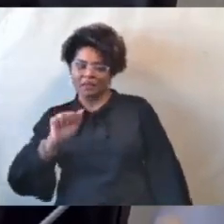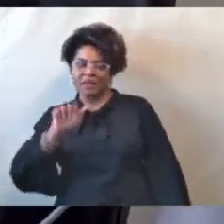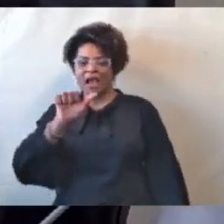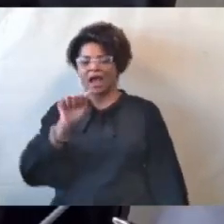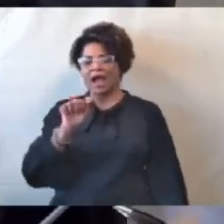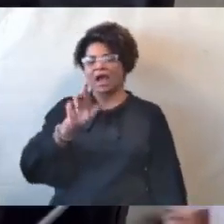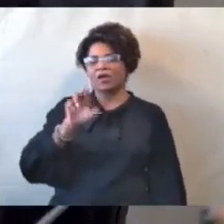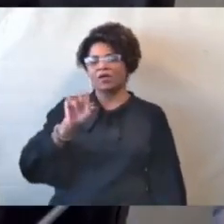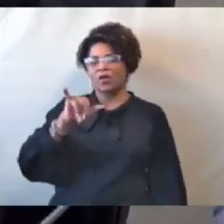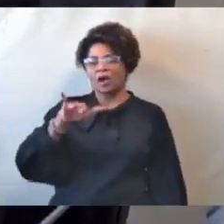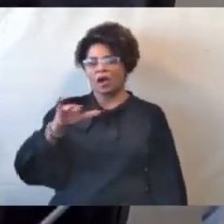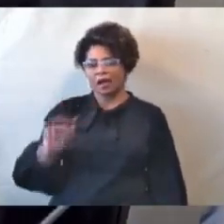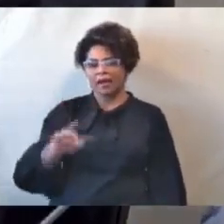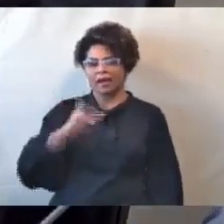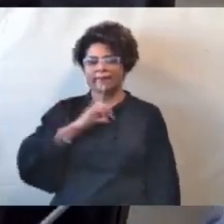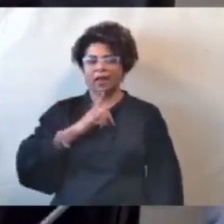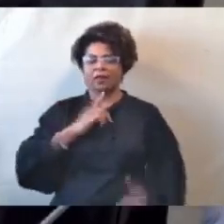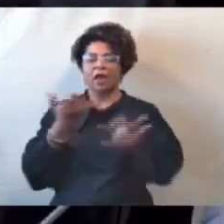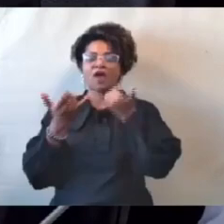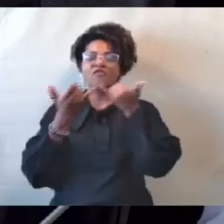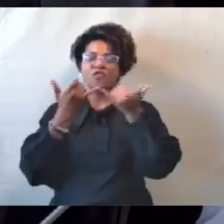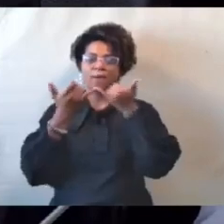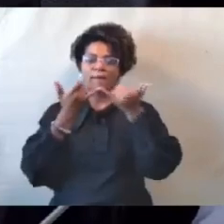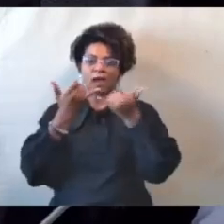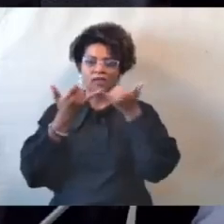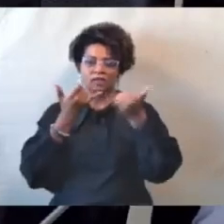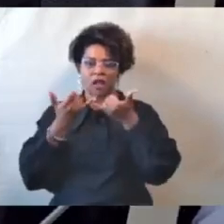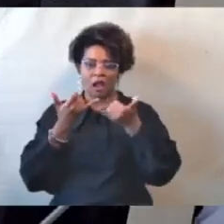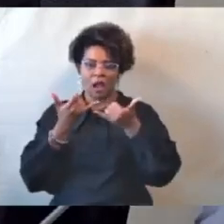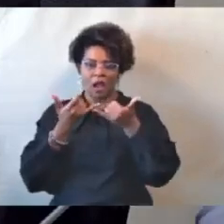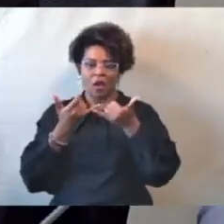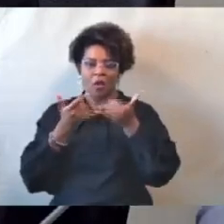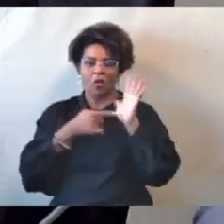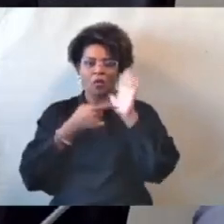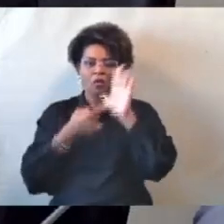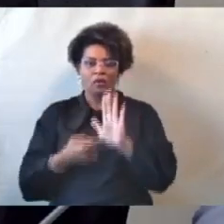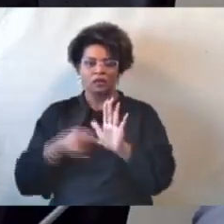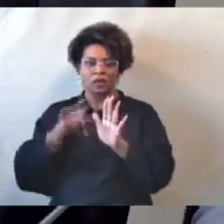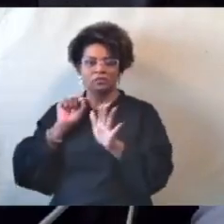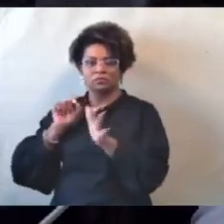prestar informações na condição de investigado.